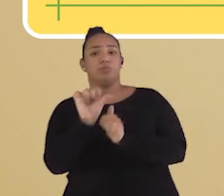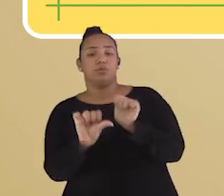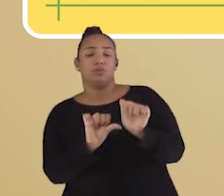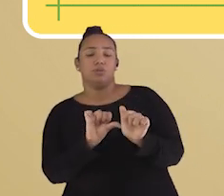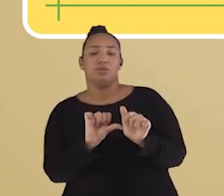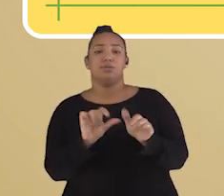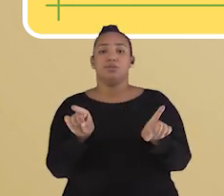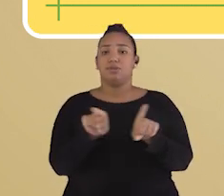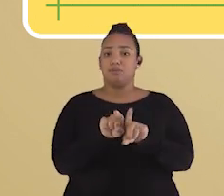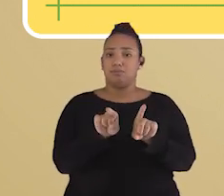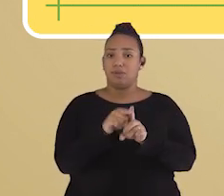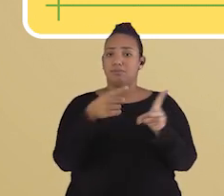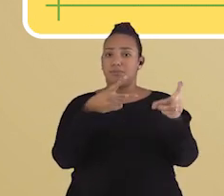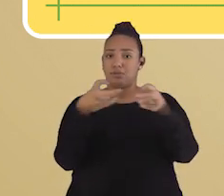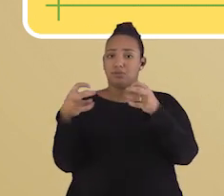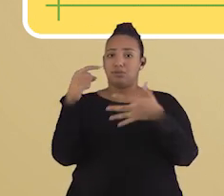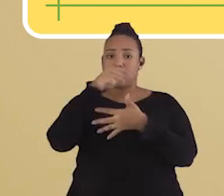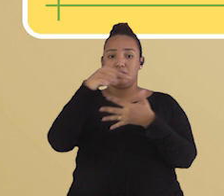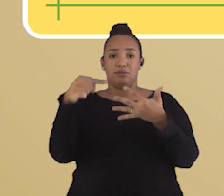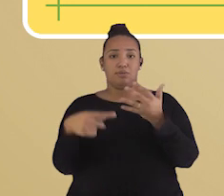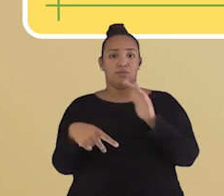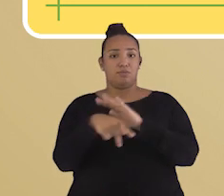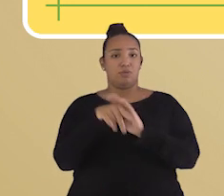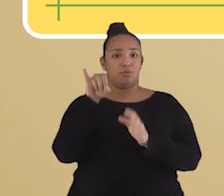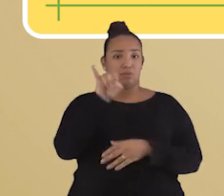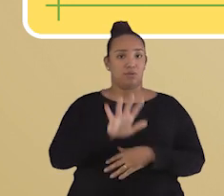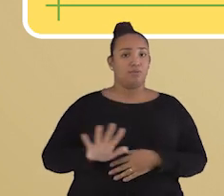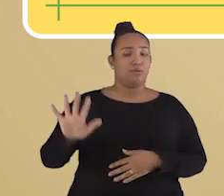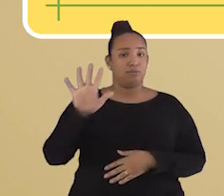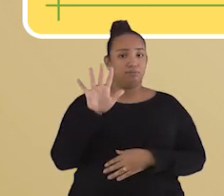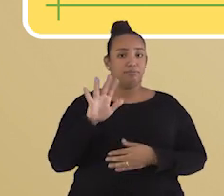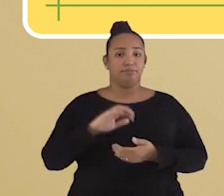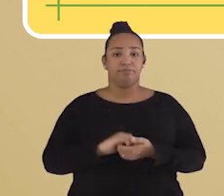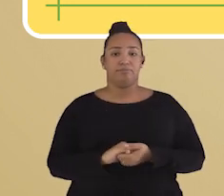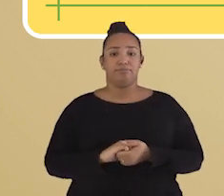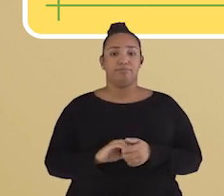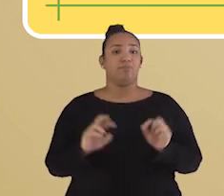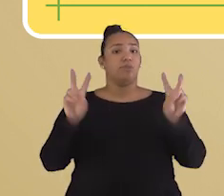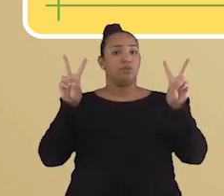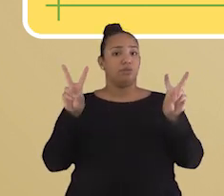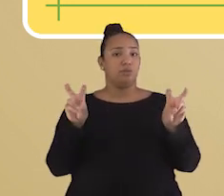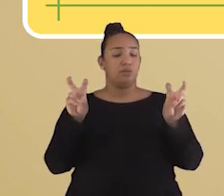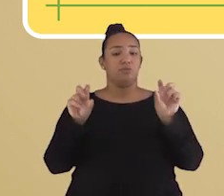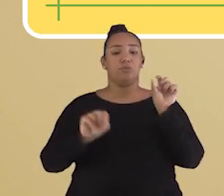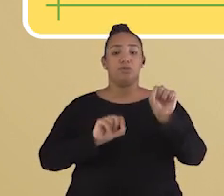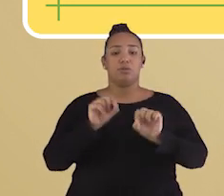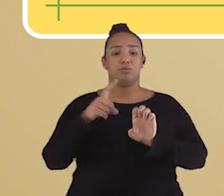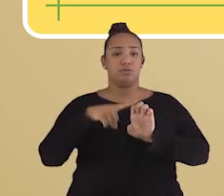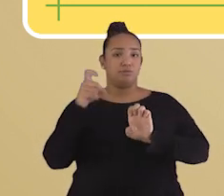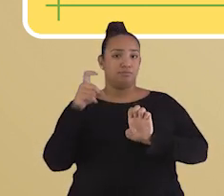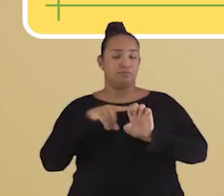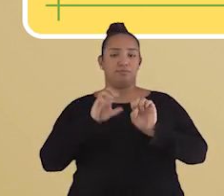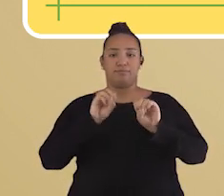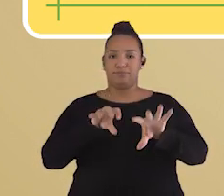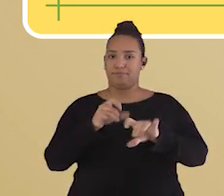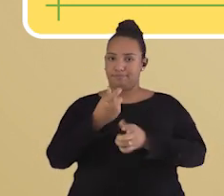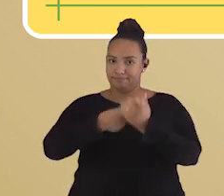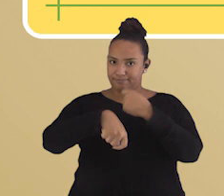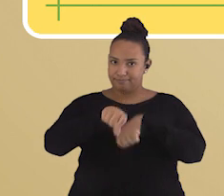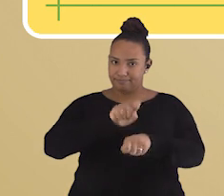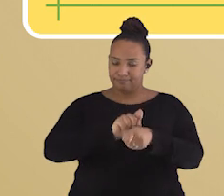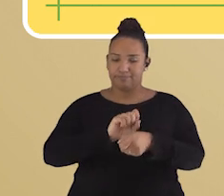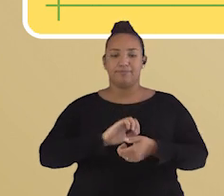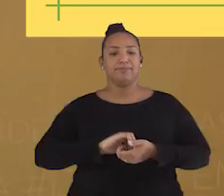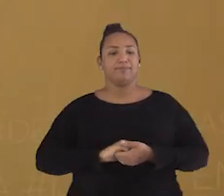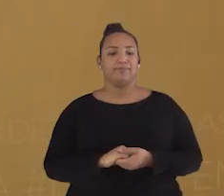analisando os elementos que compõem essas paisagens. E como tema integrador, o empreendedorismo e a